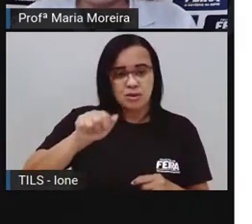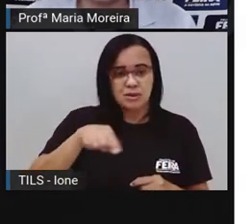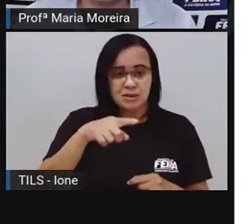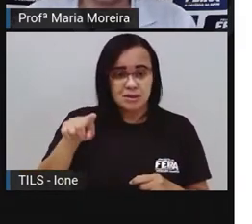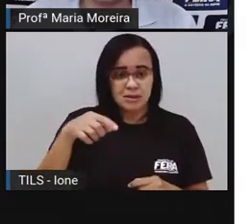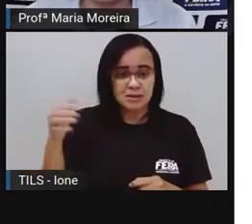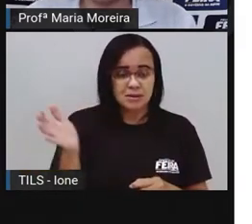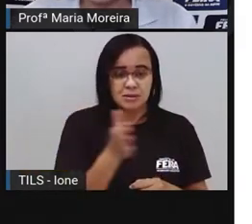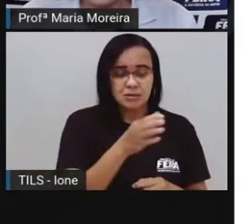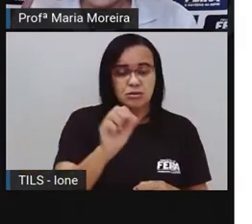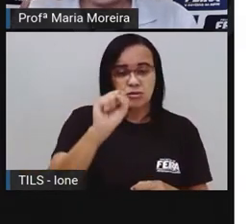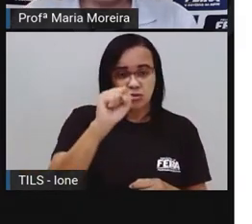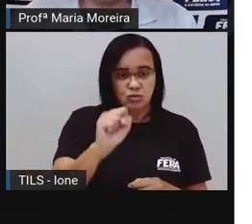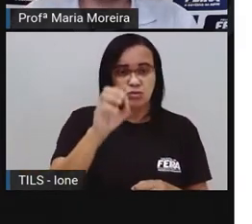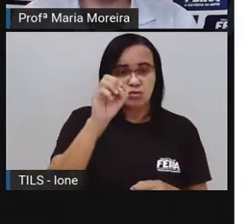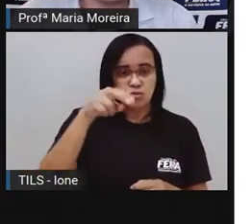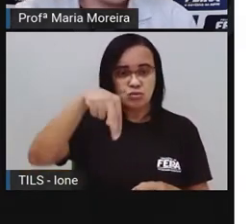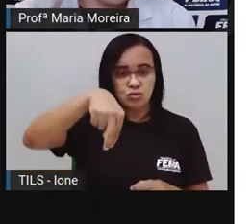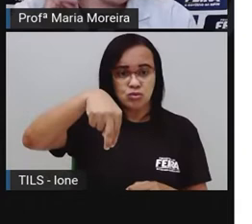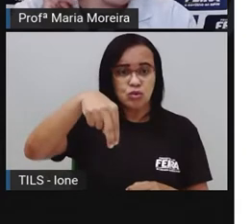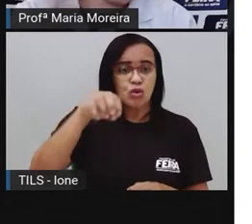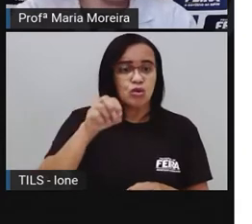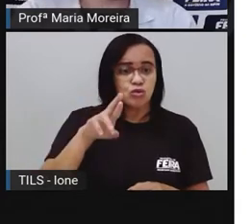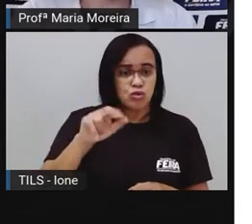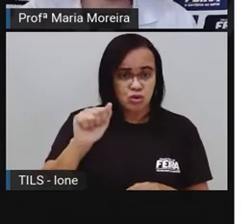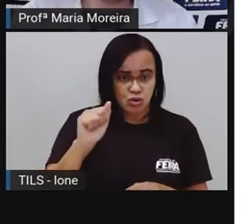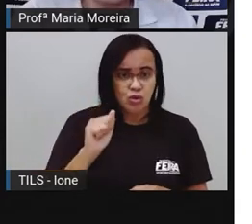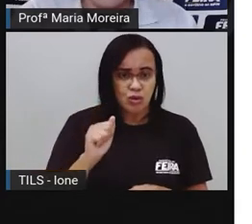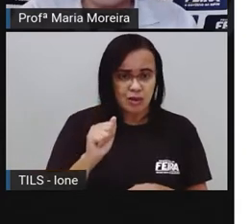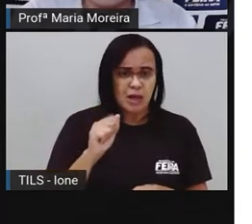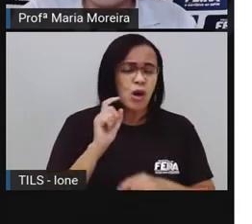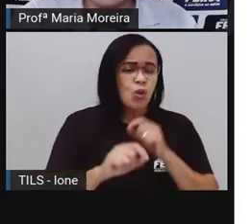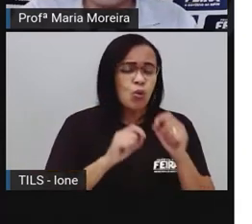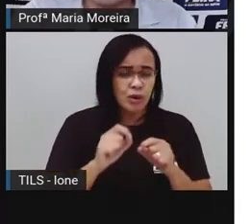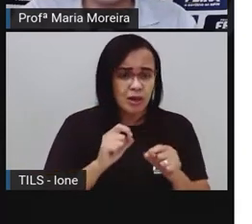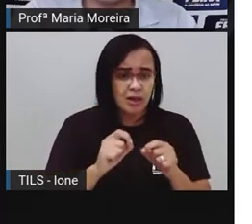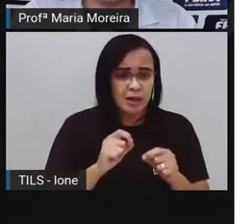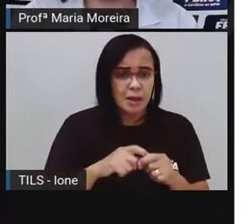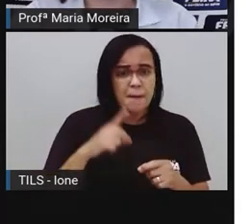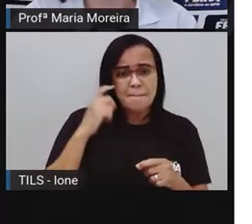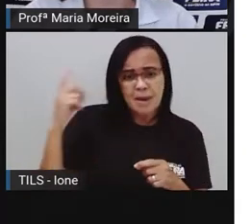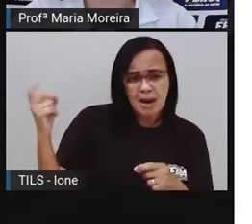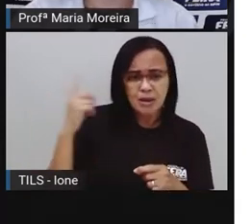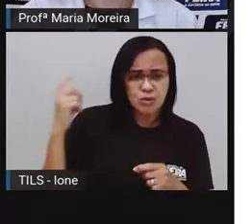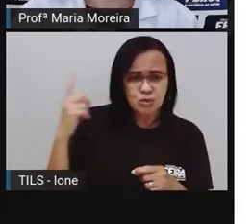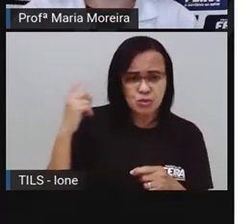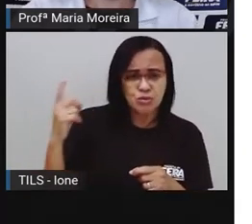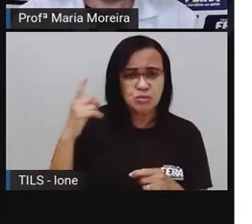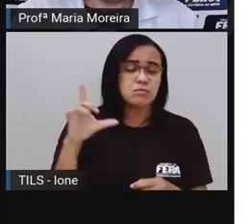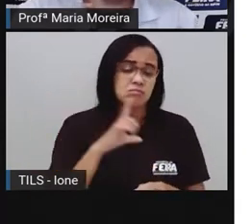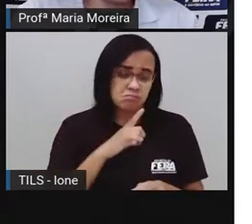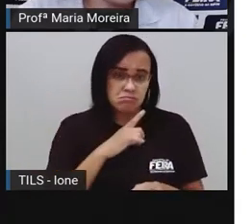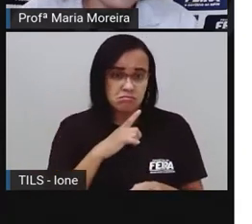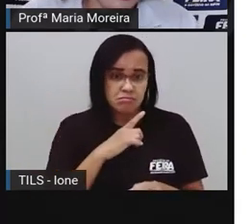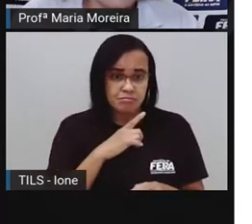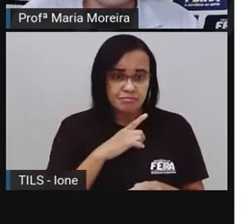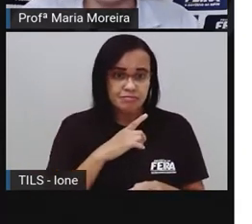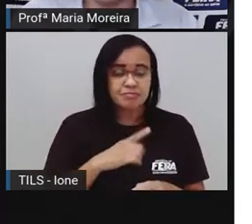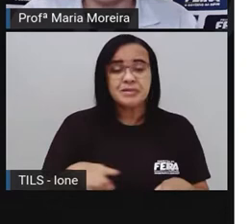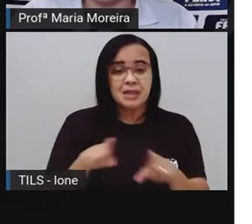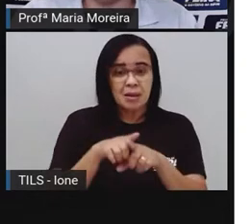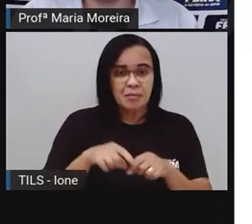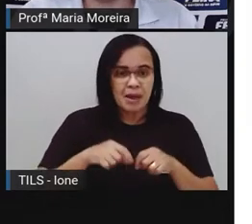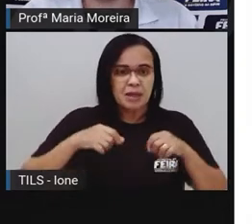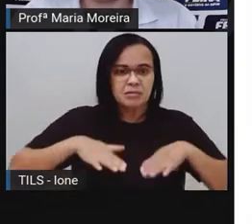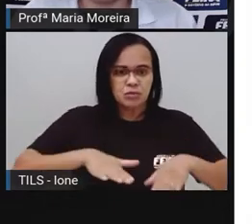não é só som automotivo, mas aquele barulho, por exemplo, da máquina de costurar, tem uma coisa que a Pro gosta bastante, a furadeira,